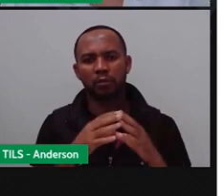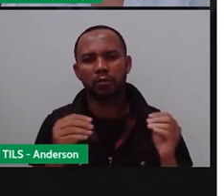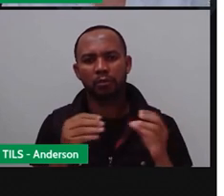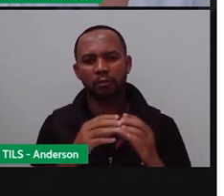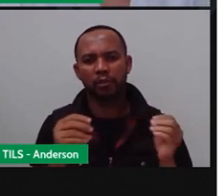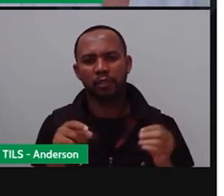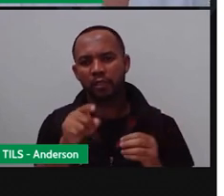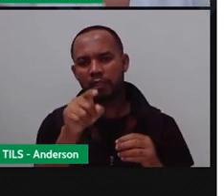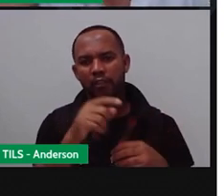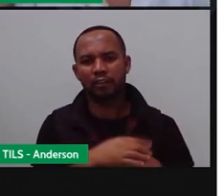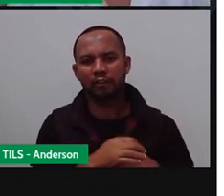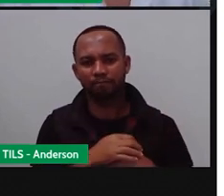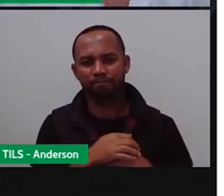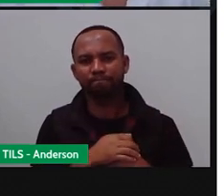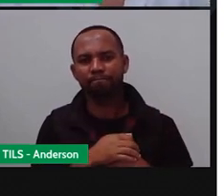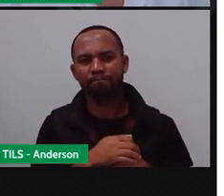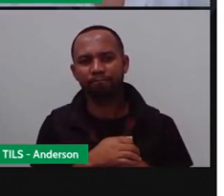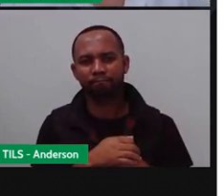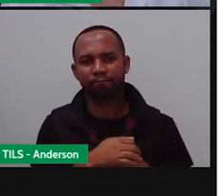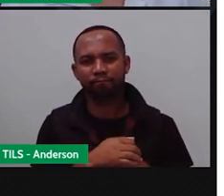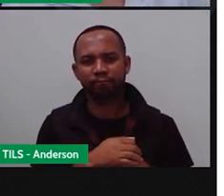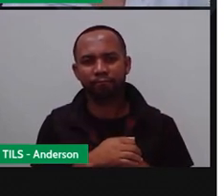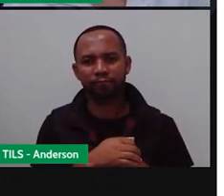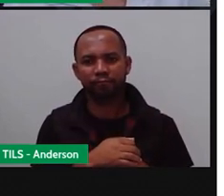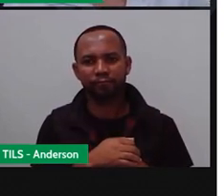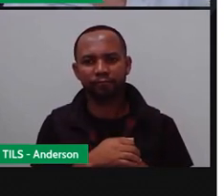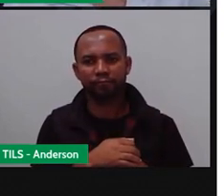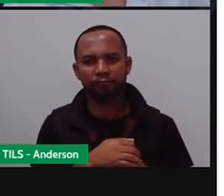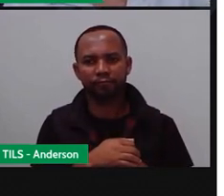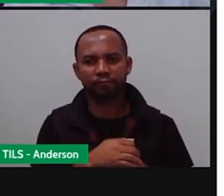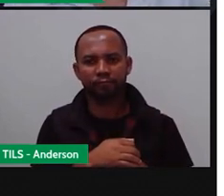que sofre aí com a sua